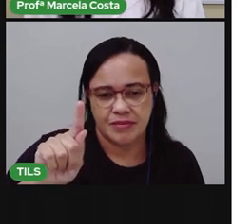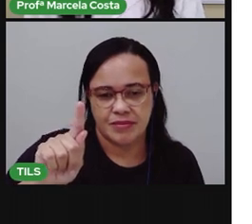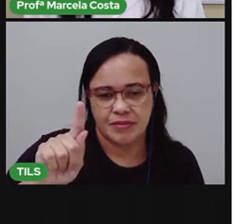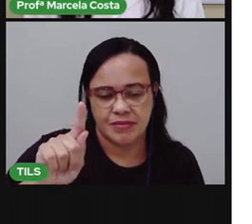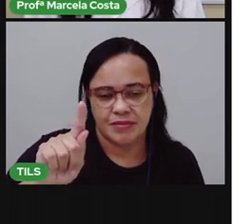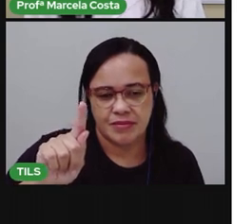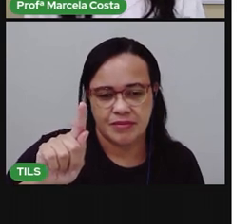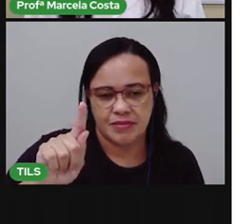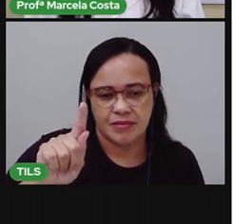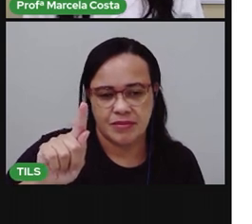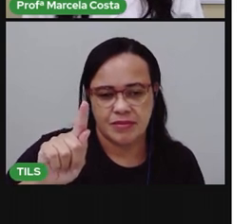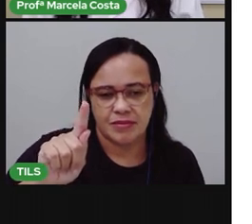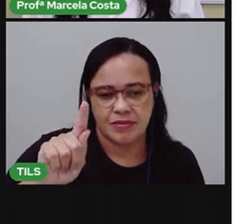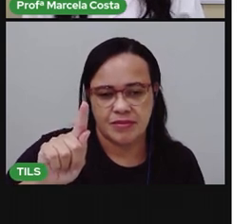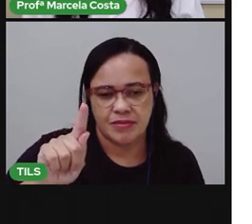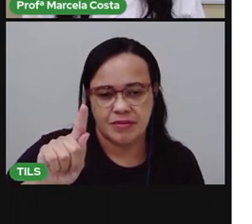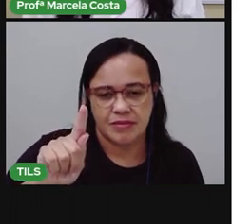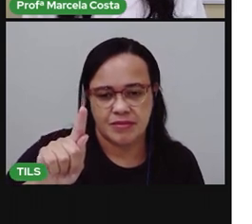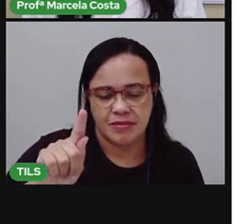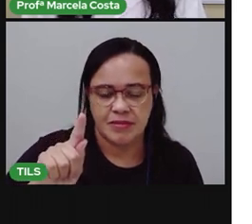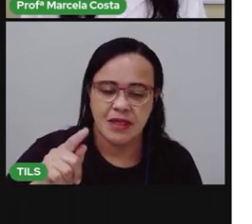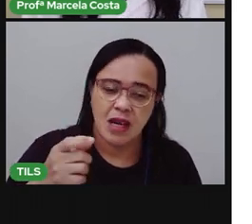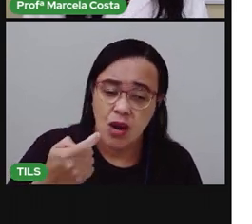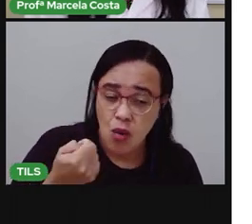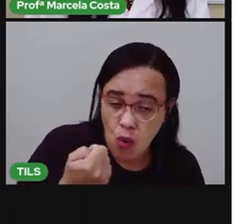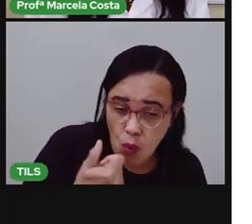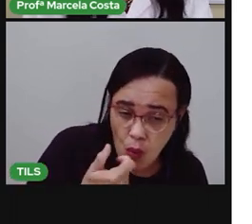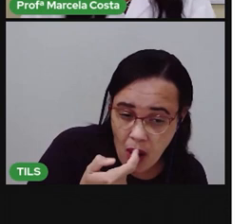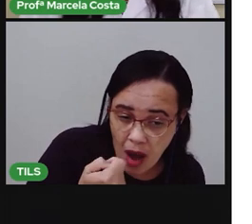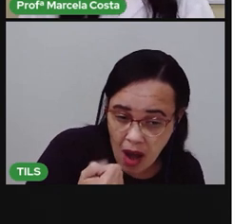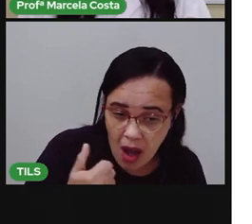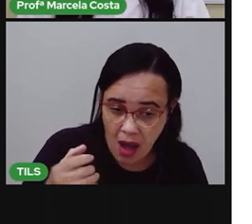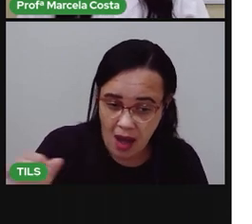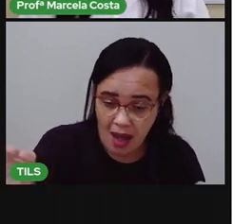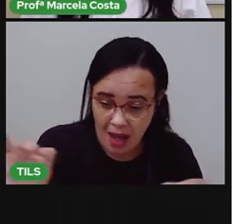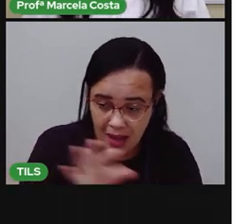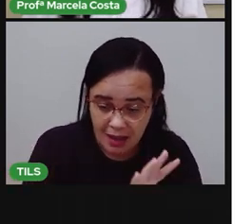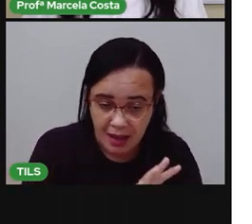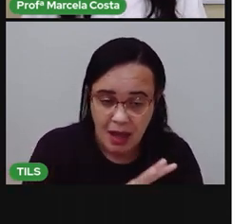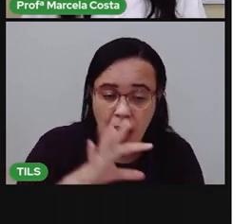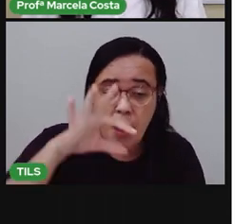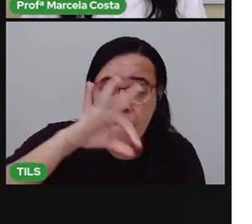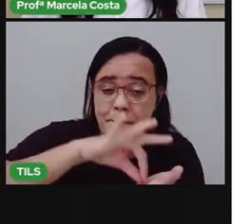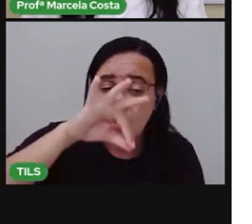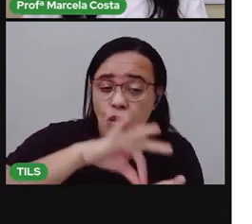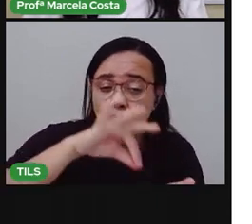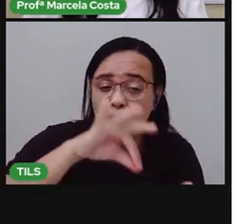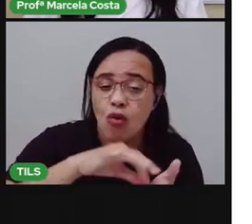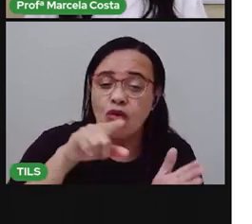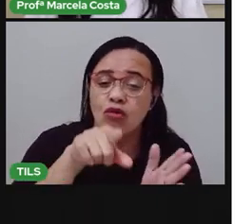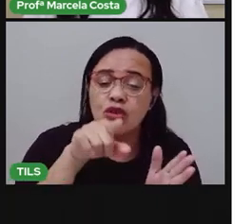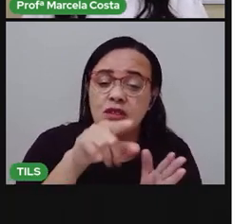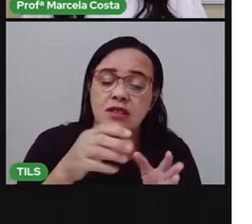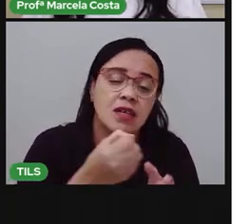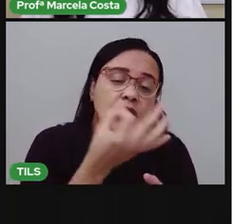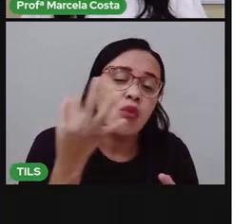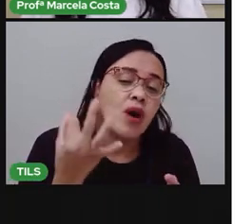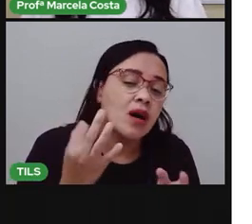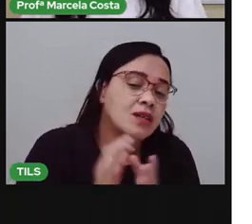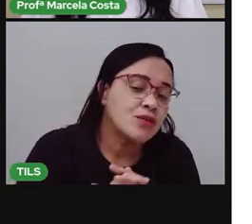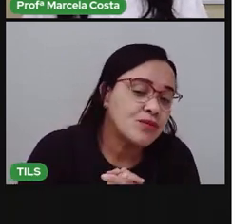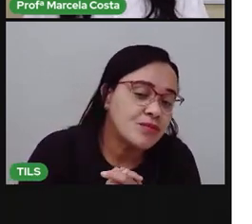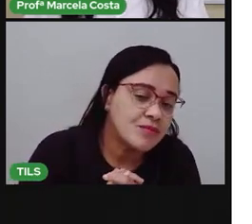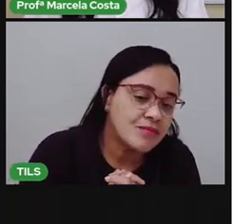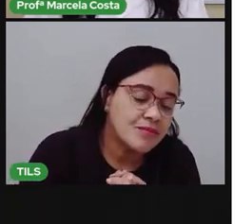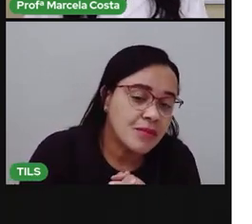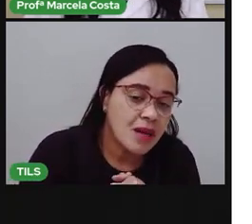letra Tá quase acabando o bingo. Quantos pontos você já marcou? Quantas letras você já conseguiu localizar?